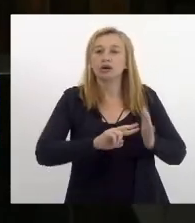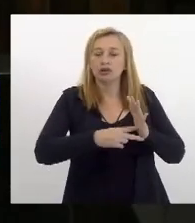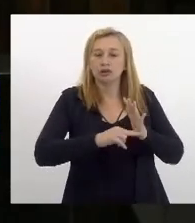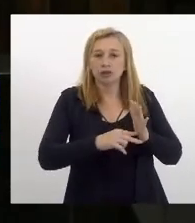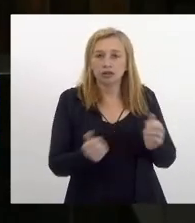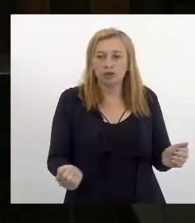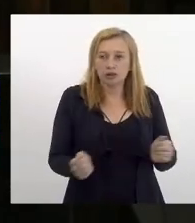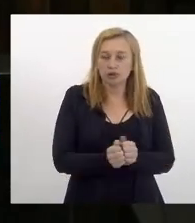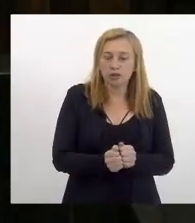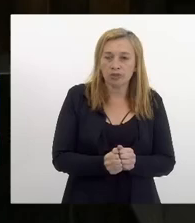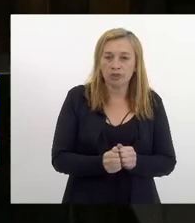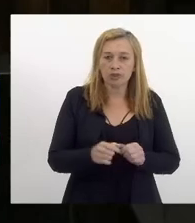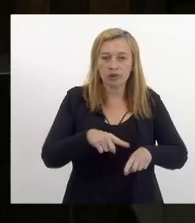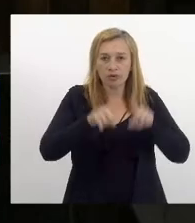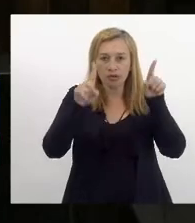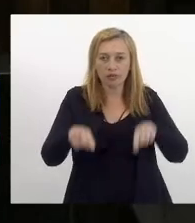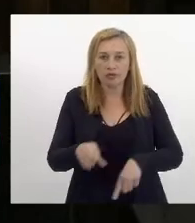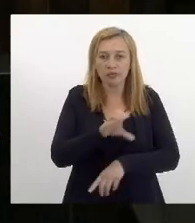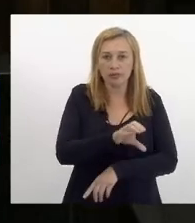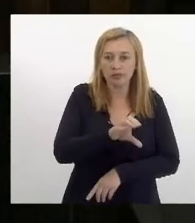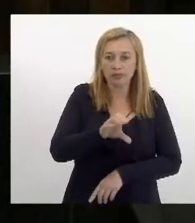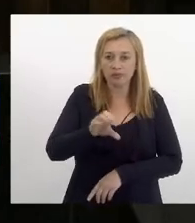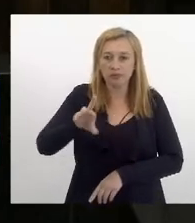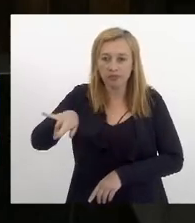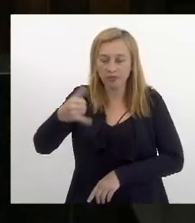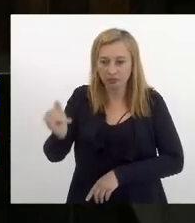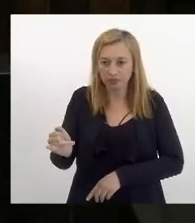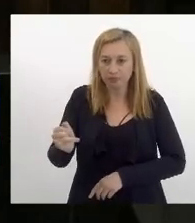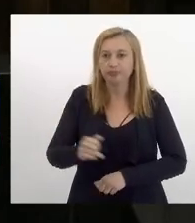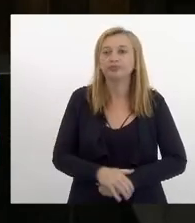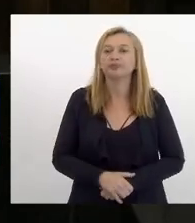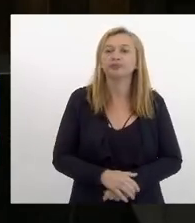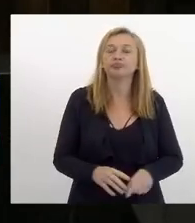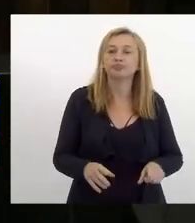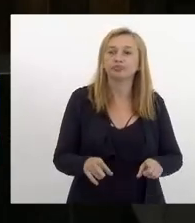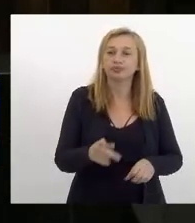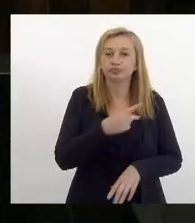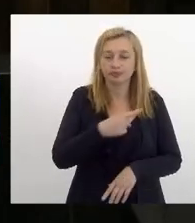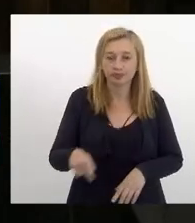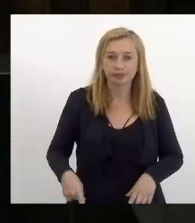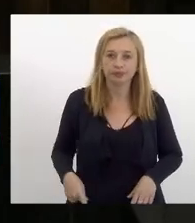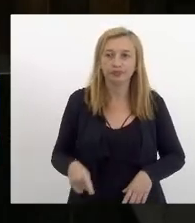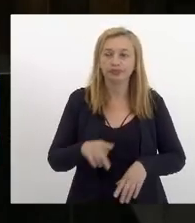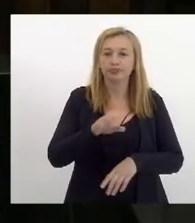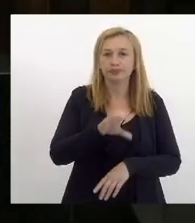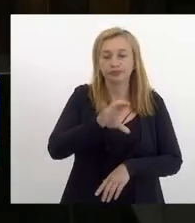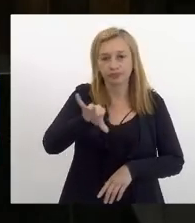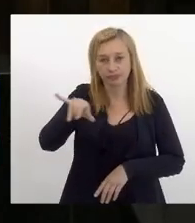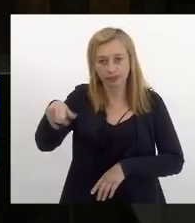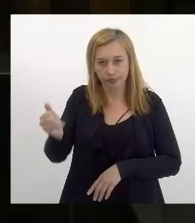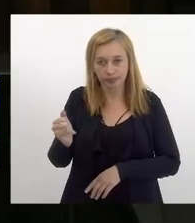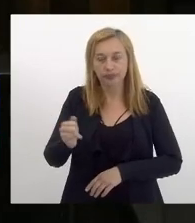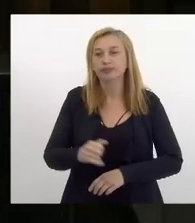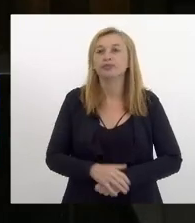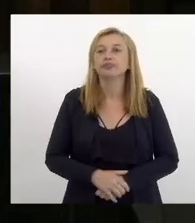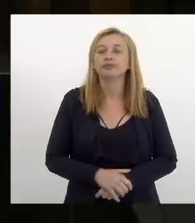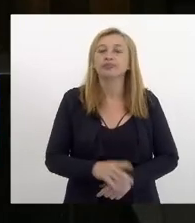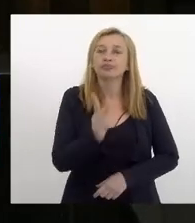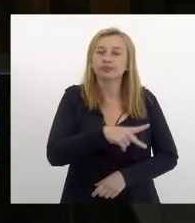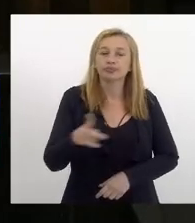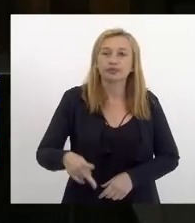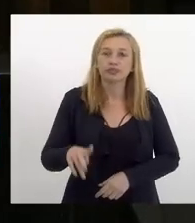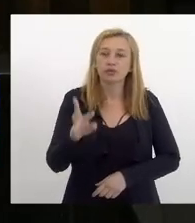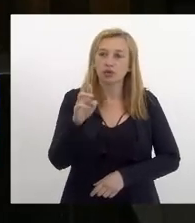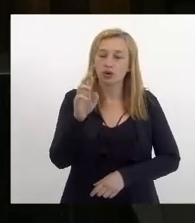dos servidores da CCRJ o CINDI CCRJ com o presidente da fundação CCRJ o professor